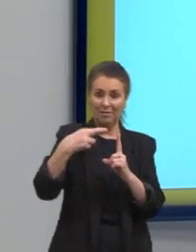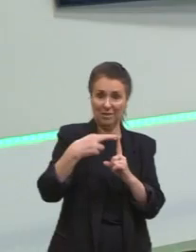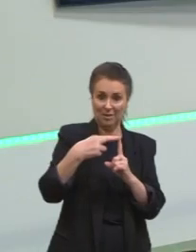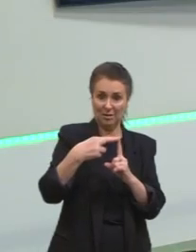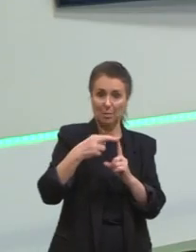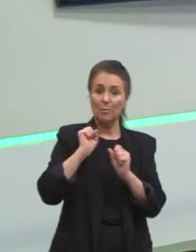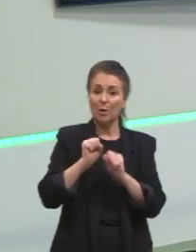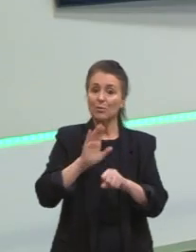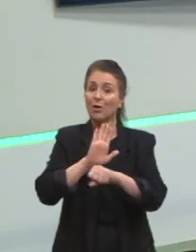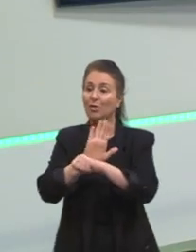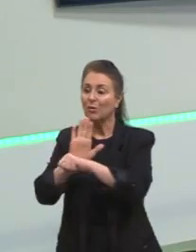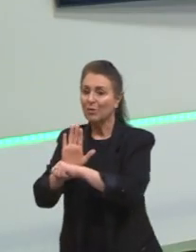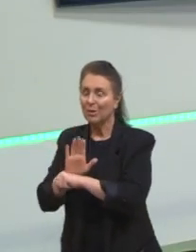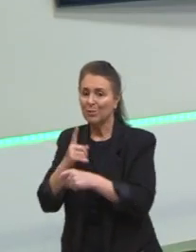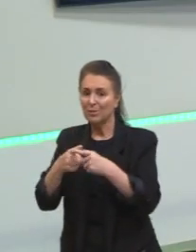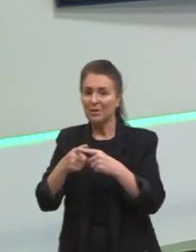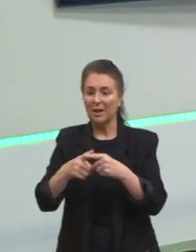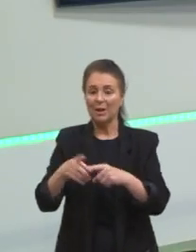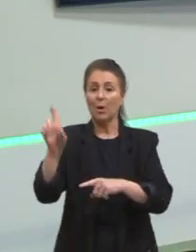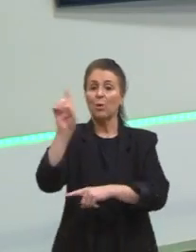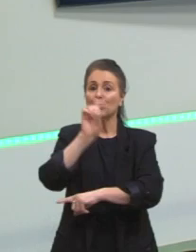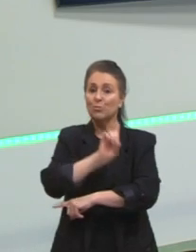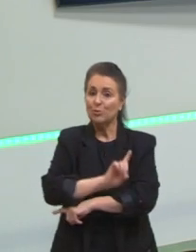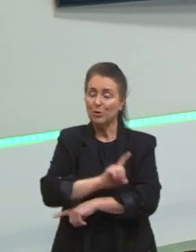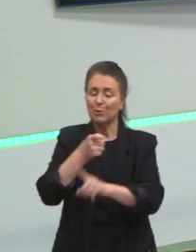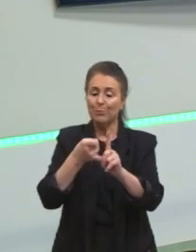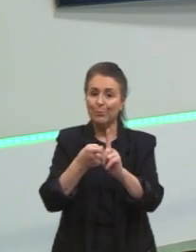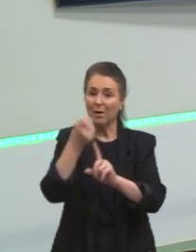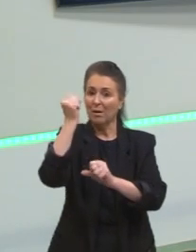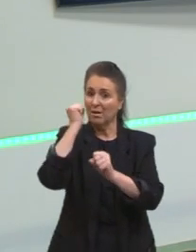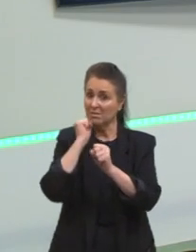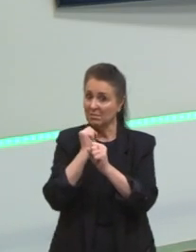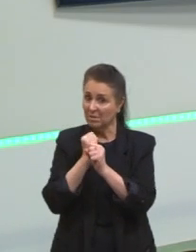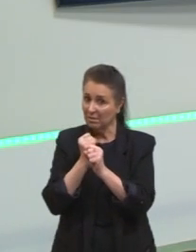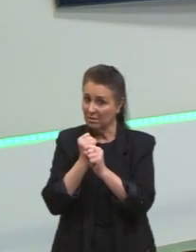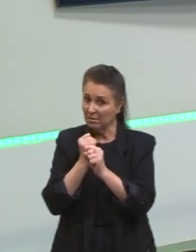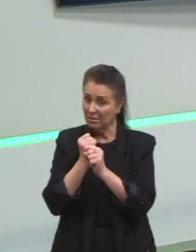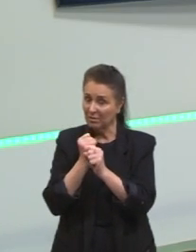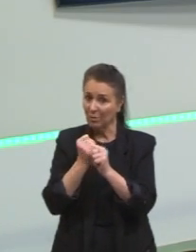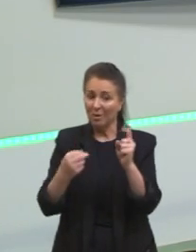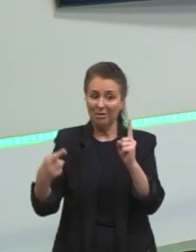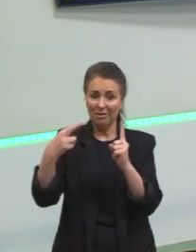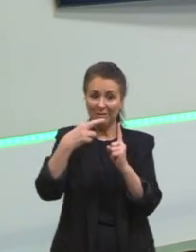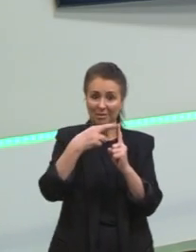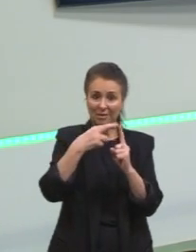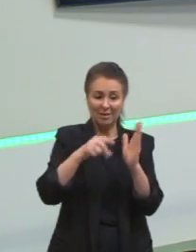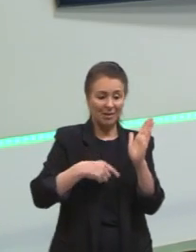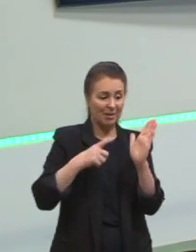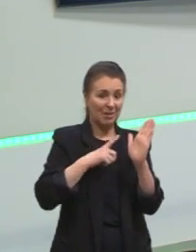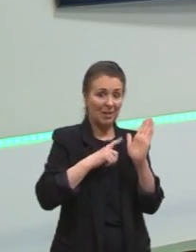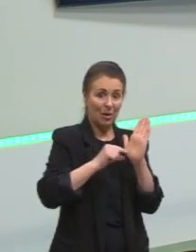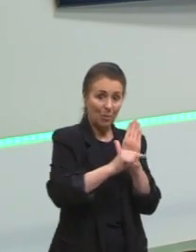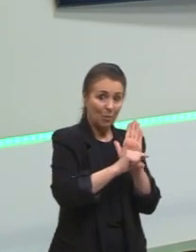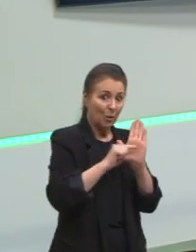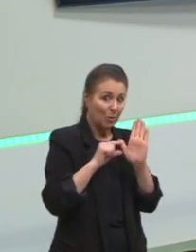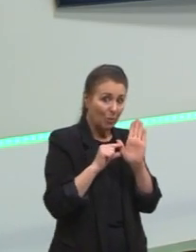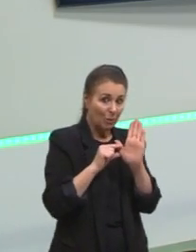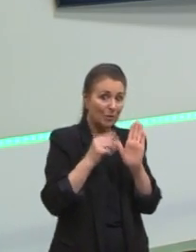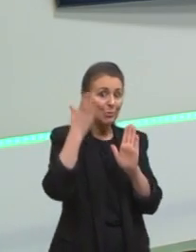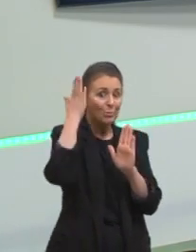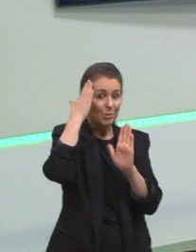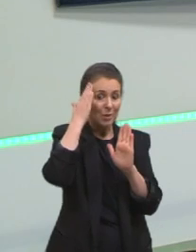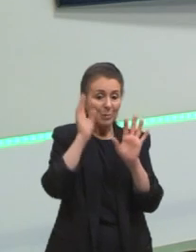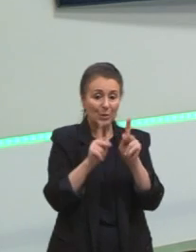ajudar. Porque pode ter a data, pode ter o autor, pode nos ajudar a situar sobre o que é